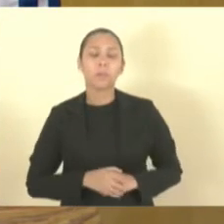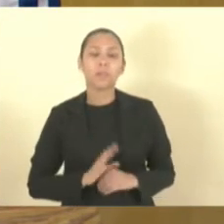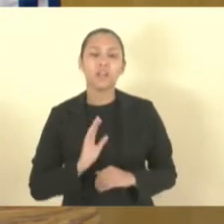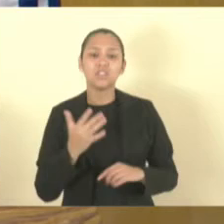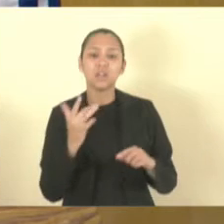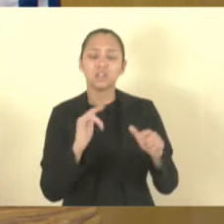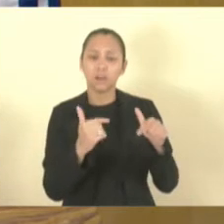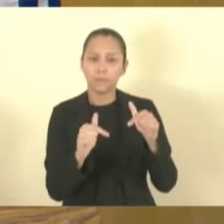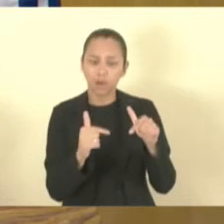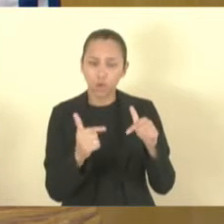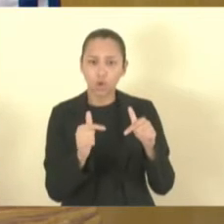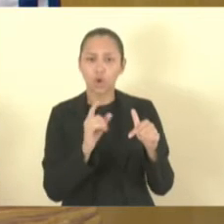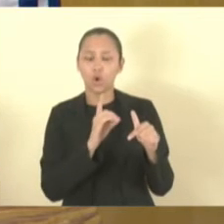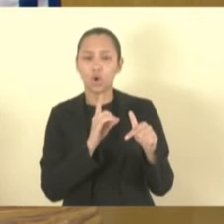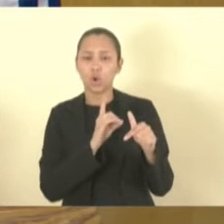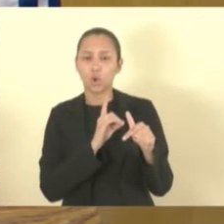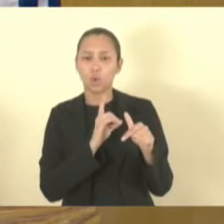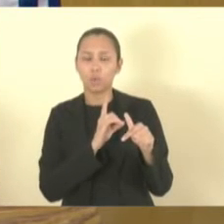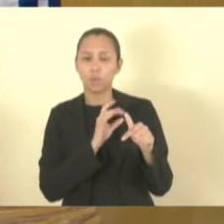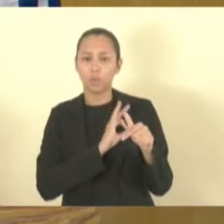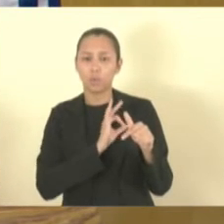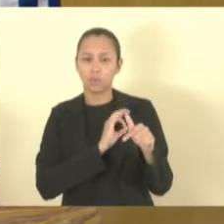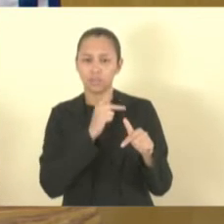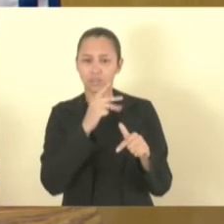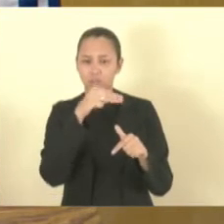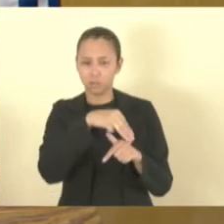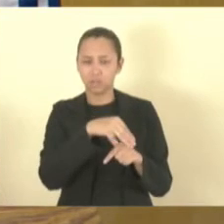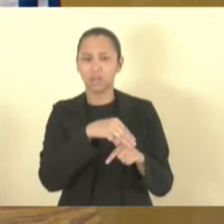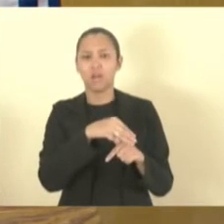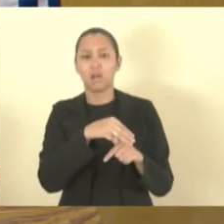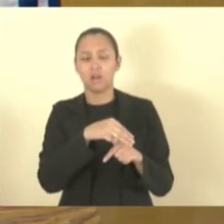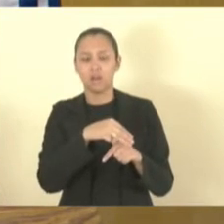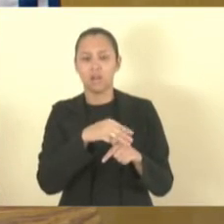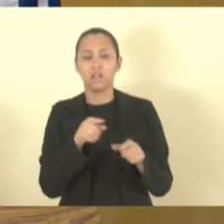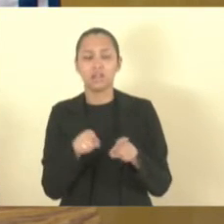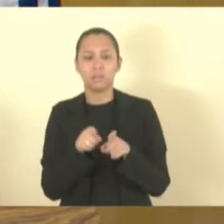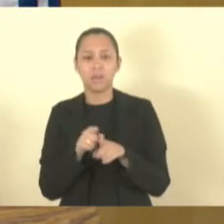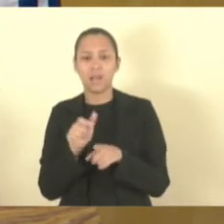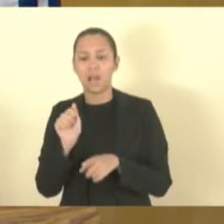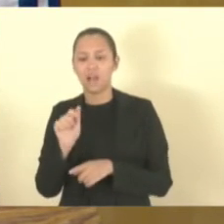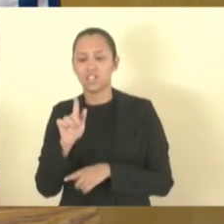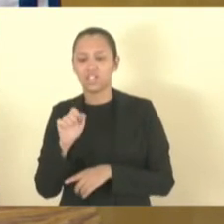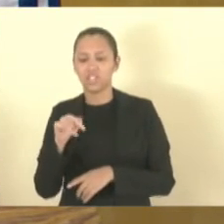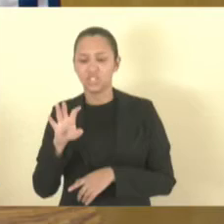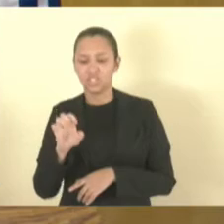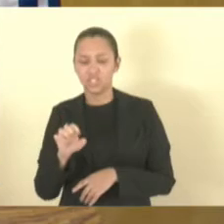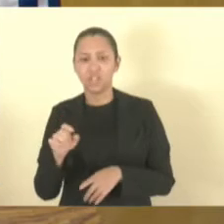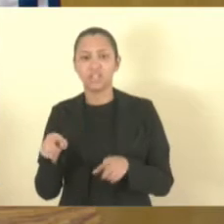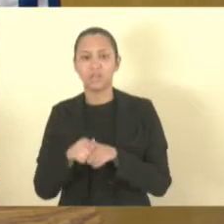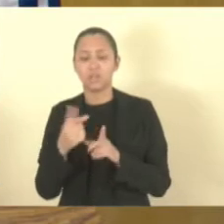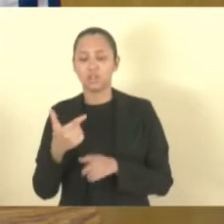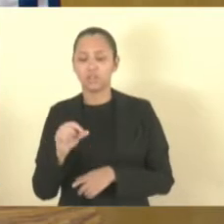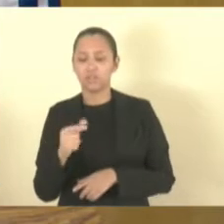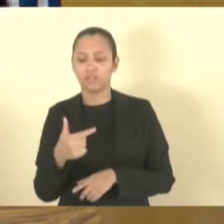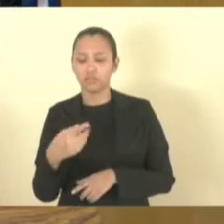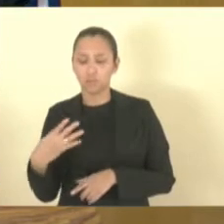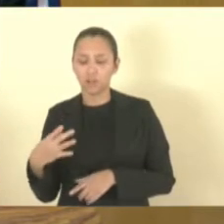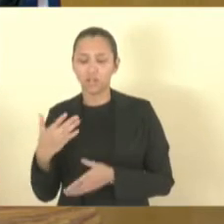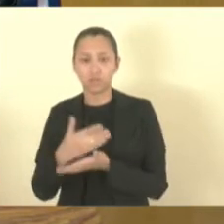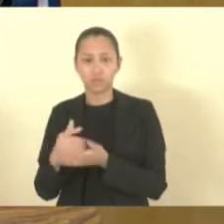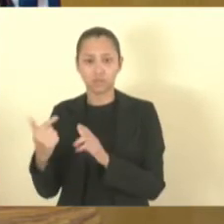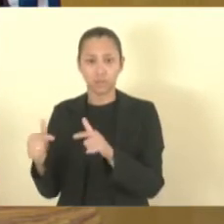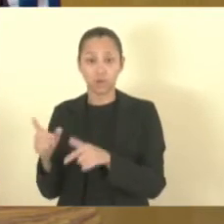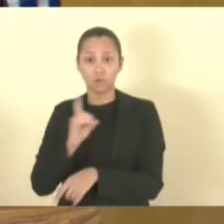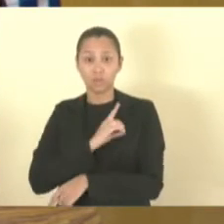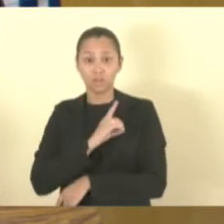militar de 2004 a 2009, foi agente de 2009 a 2024, em 2024 ele foi delegado, ele voltou